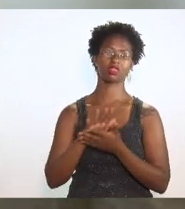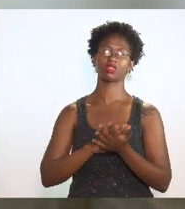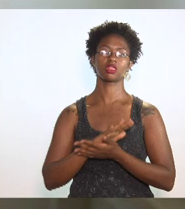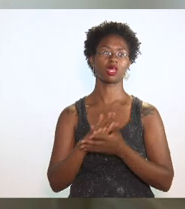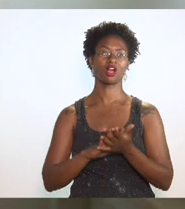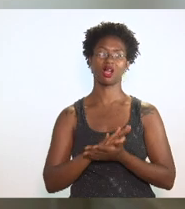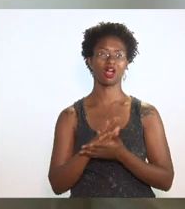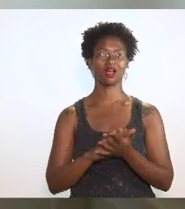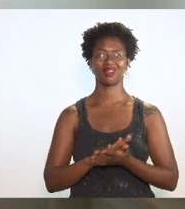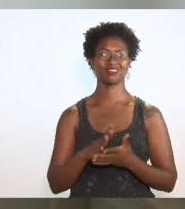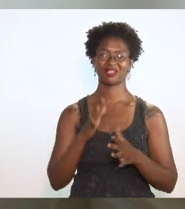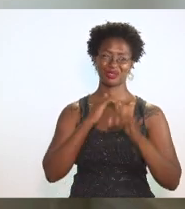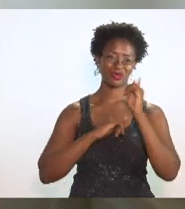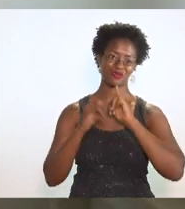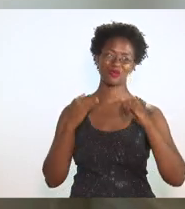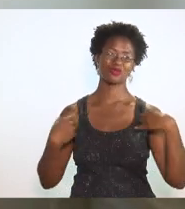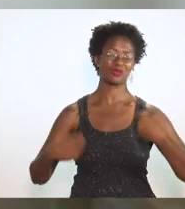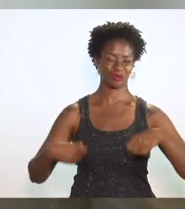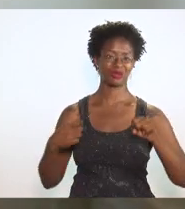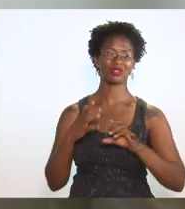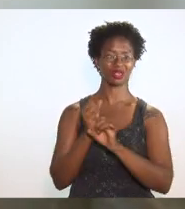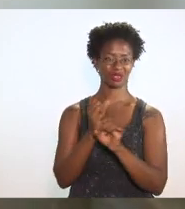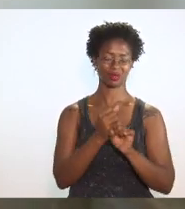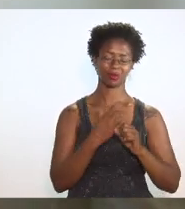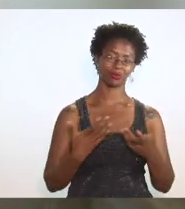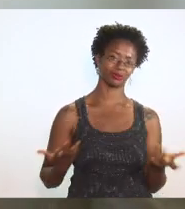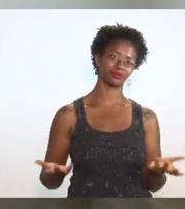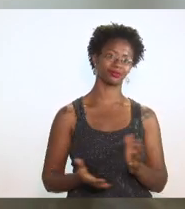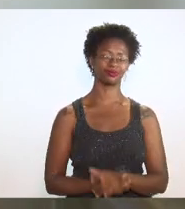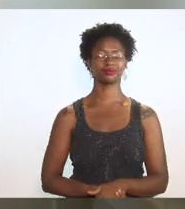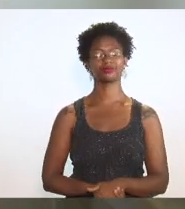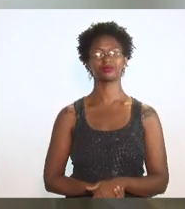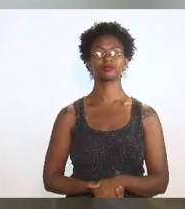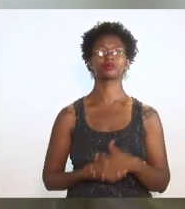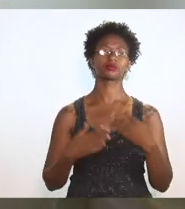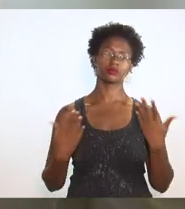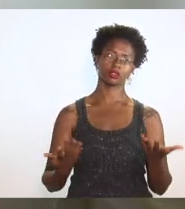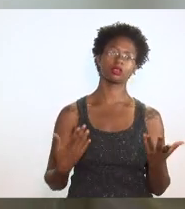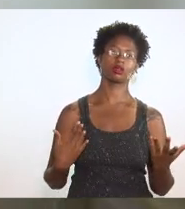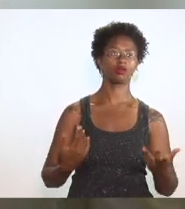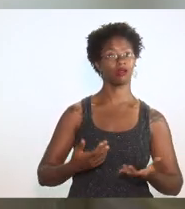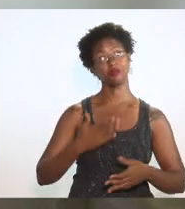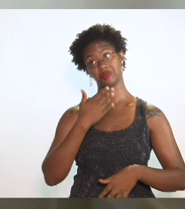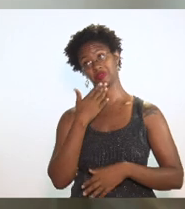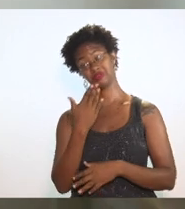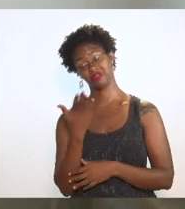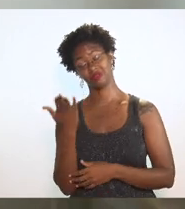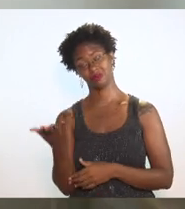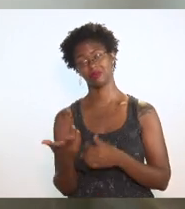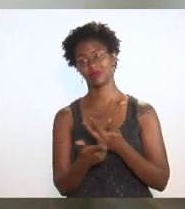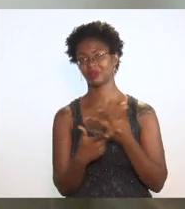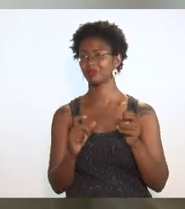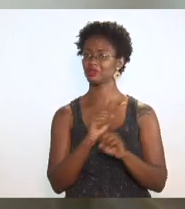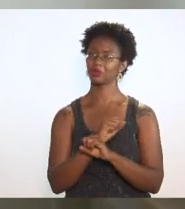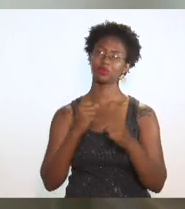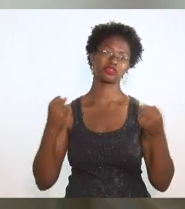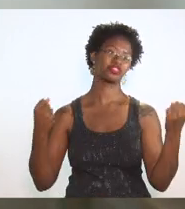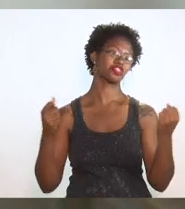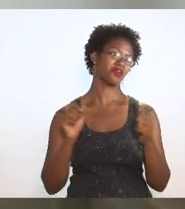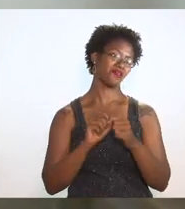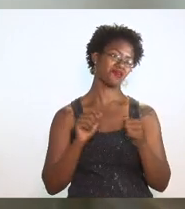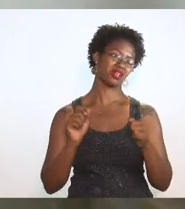fazendários necessários. Então, seria exigir algo que seria impossível de